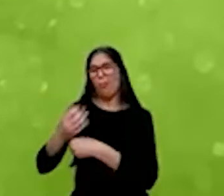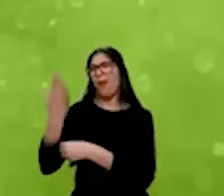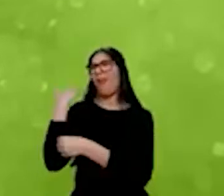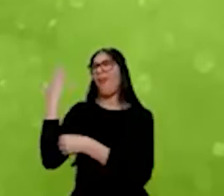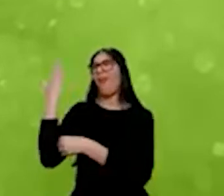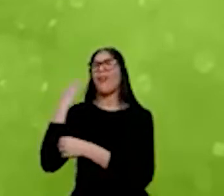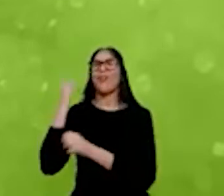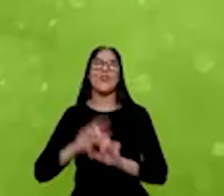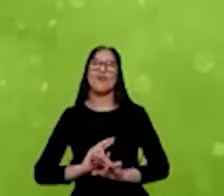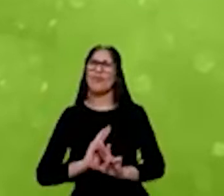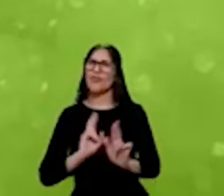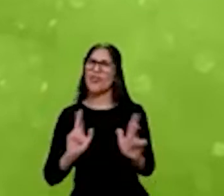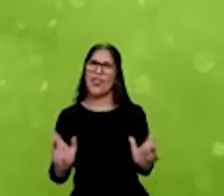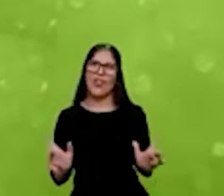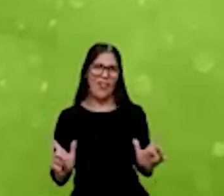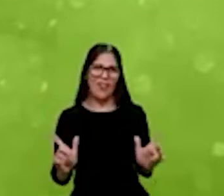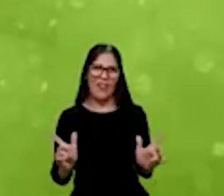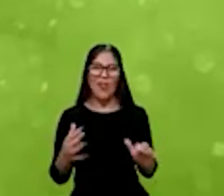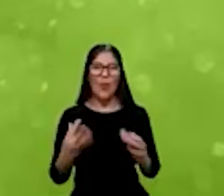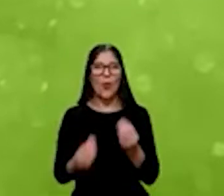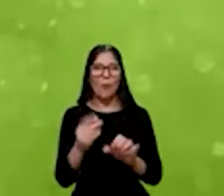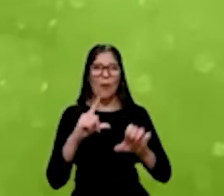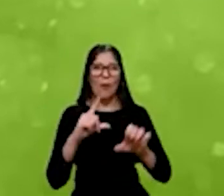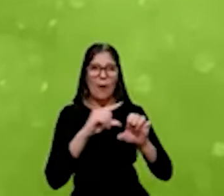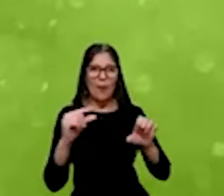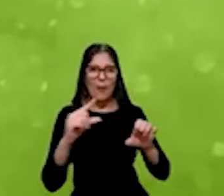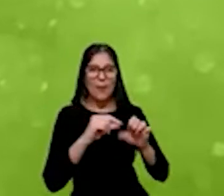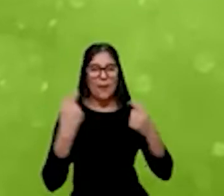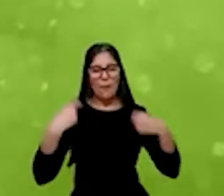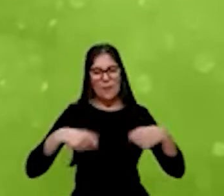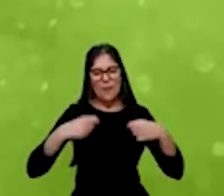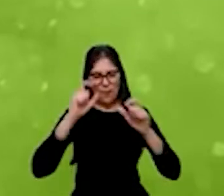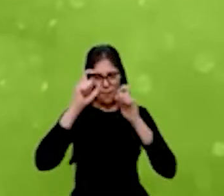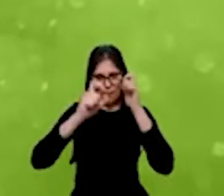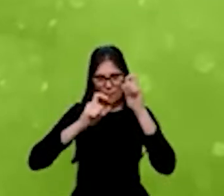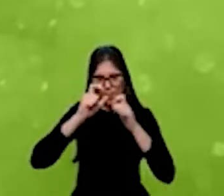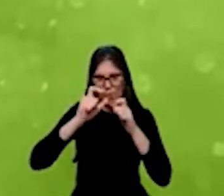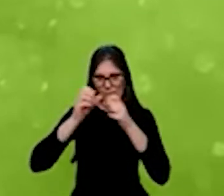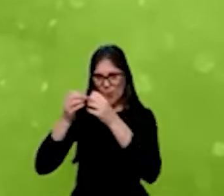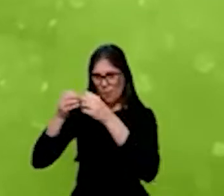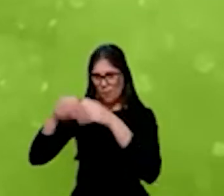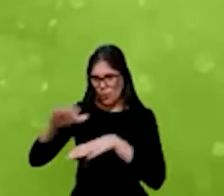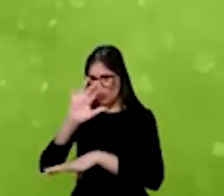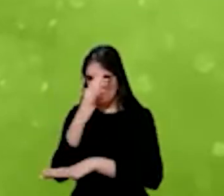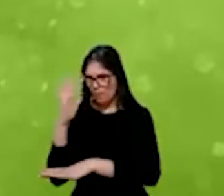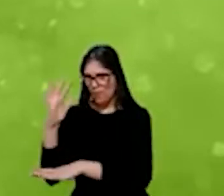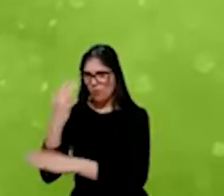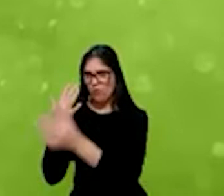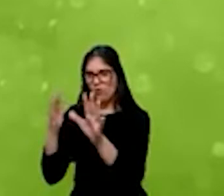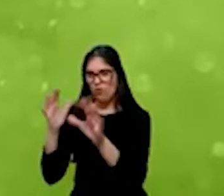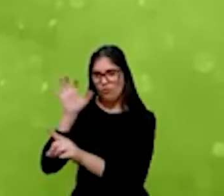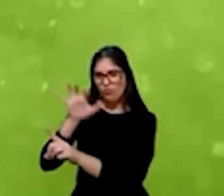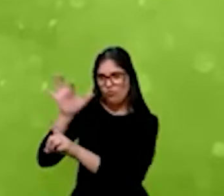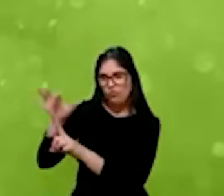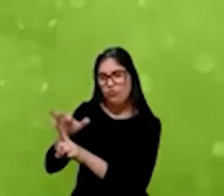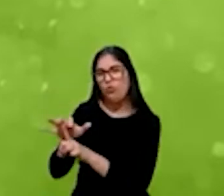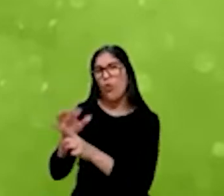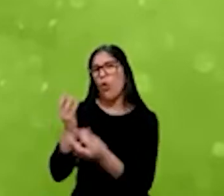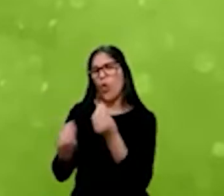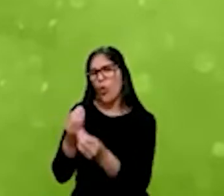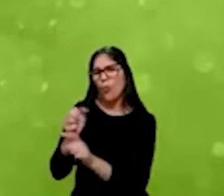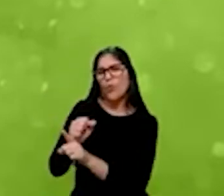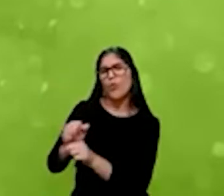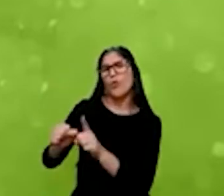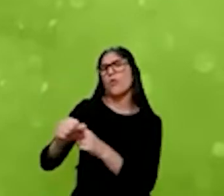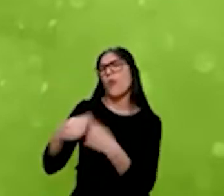se a gente não tiver essa preocupação do impacto que aquele empreendimento vai gerar na sociedade. Pode passar.